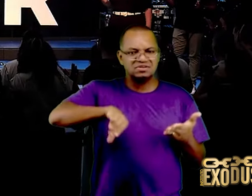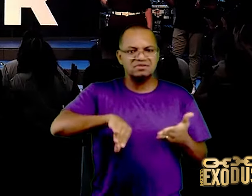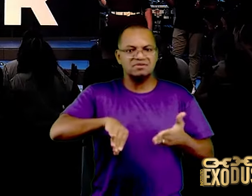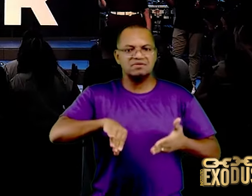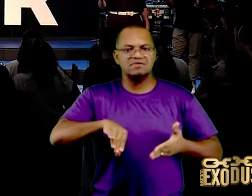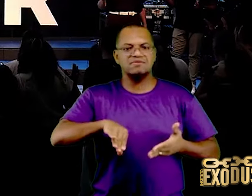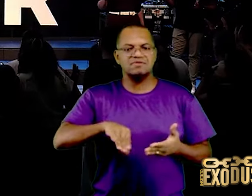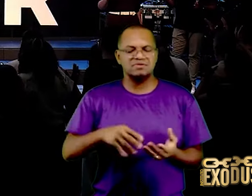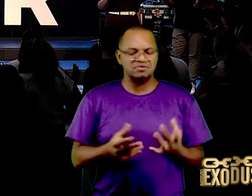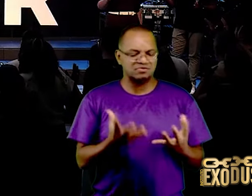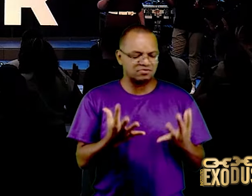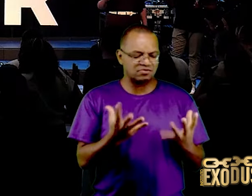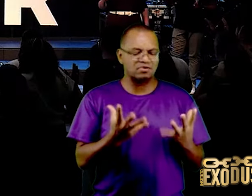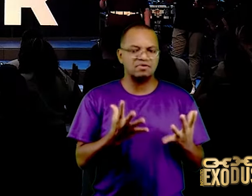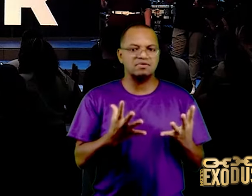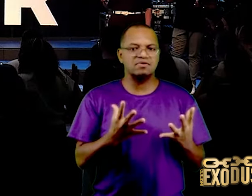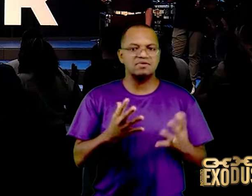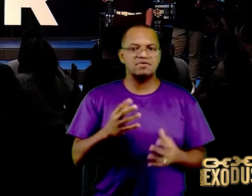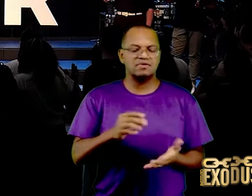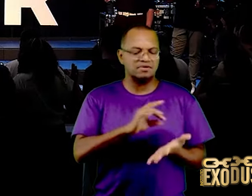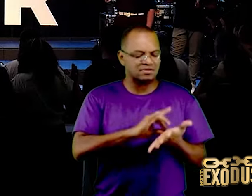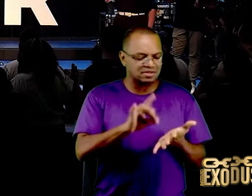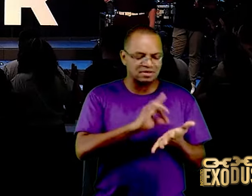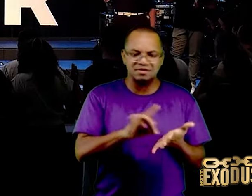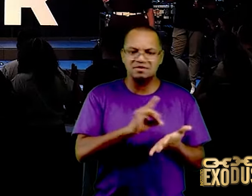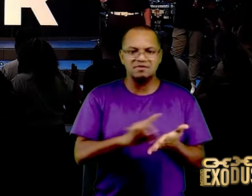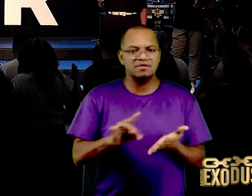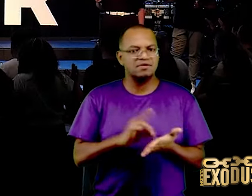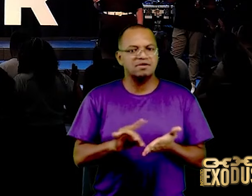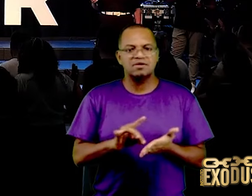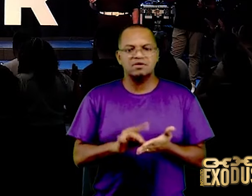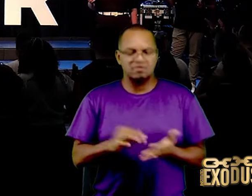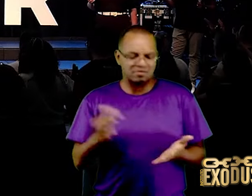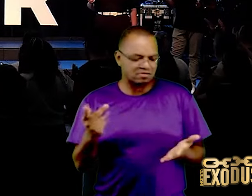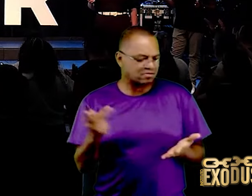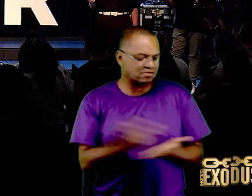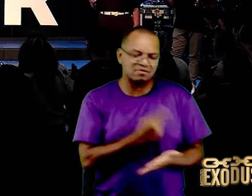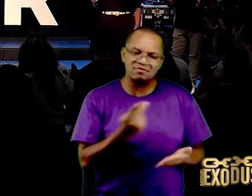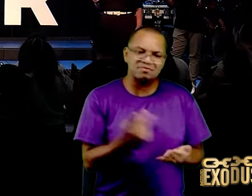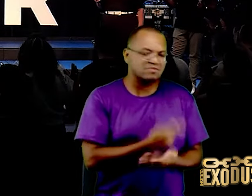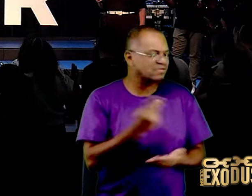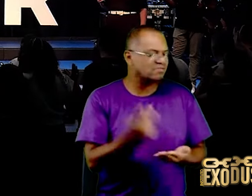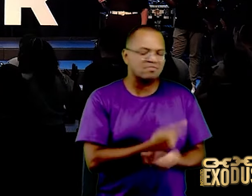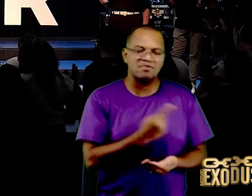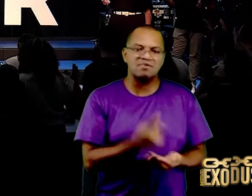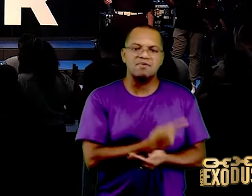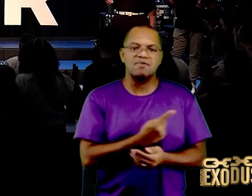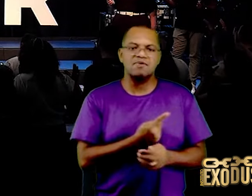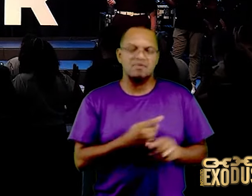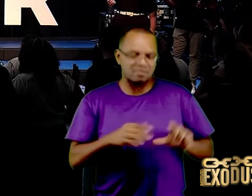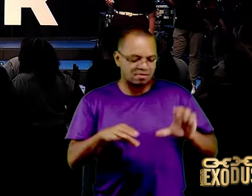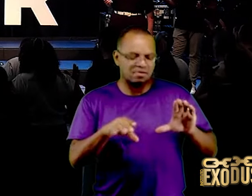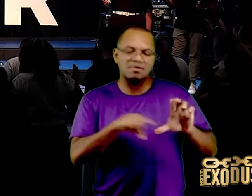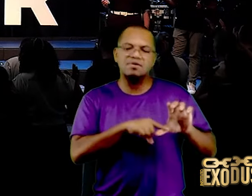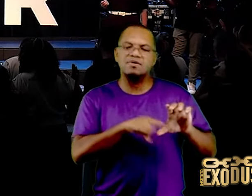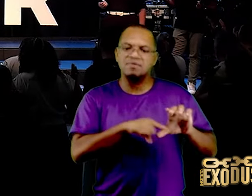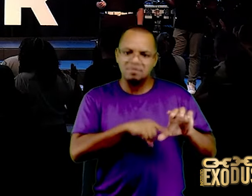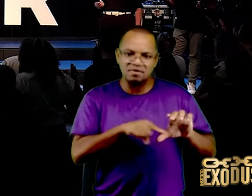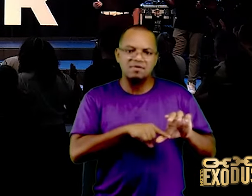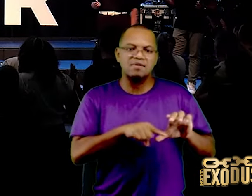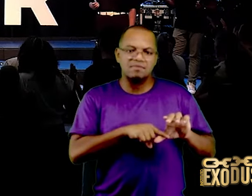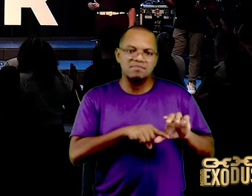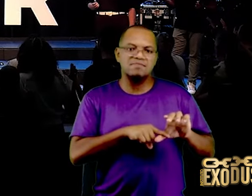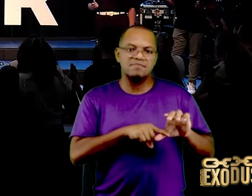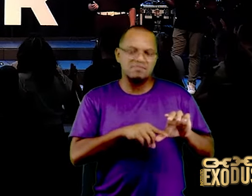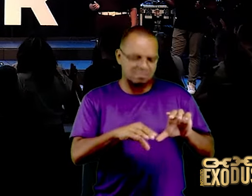inimigo, eu não escorrego mais, o meu calçado, é o calçado do Evangelho da